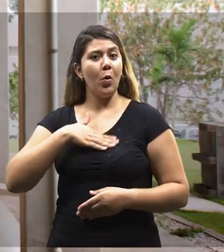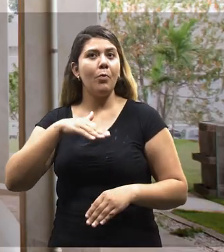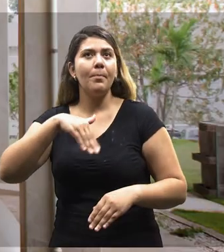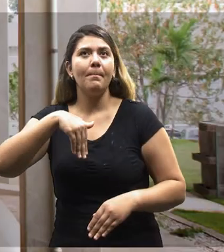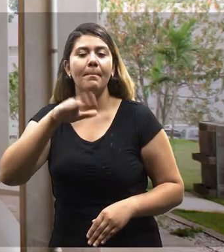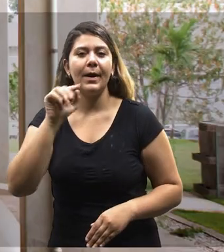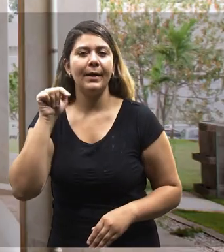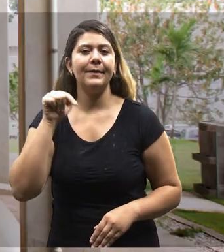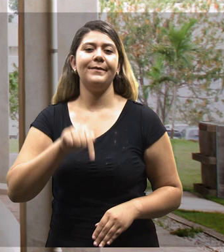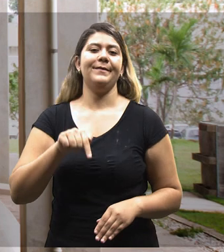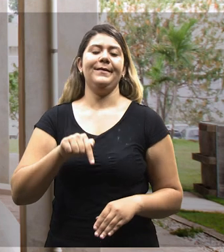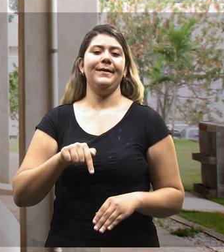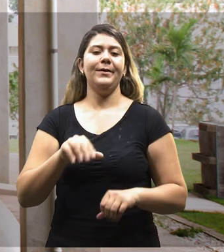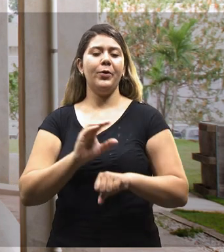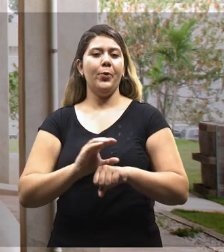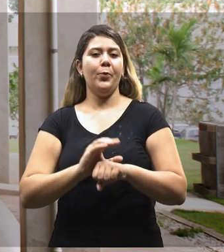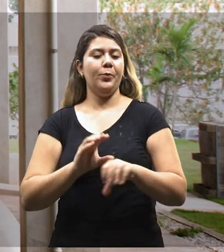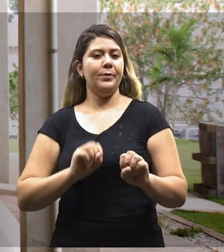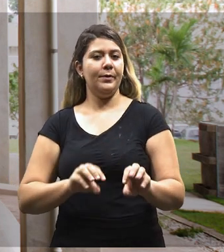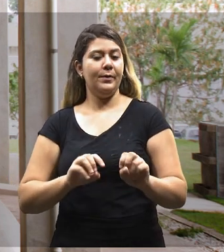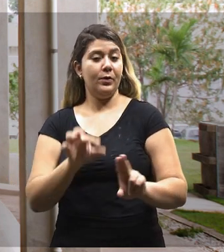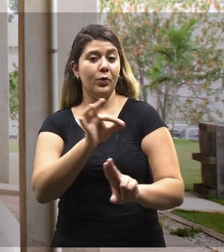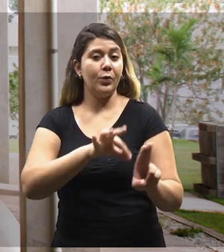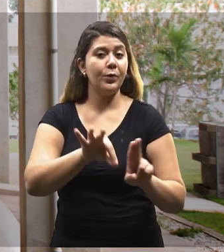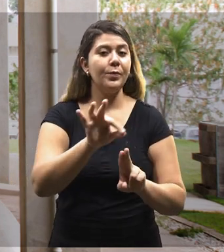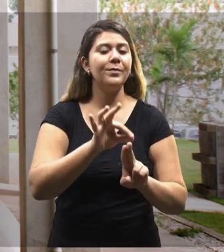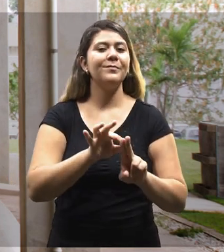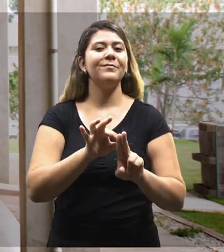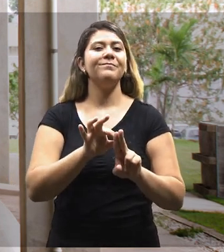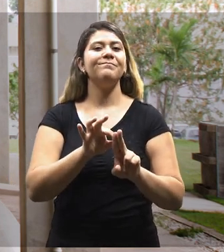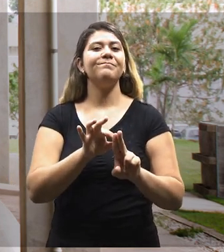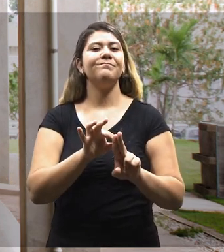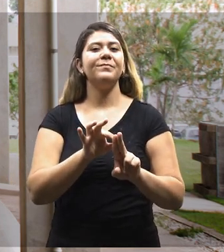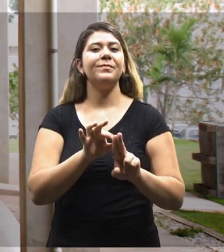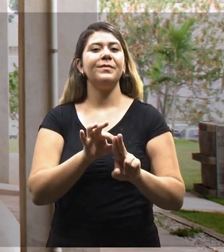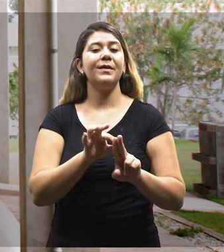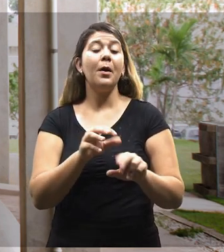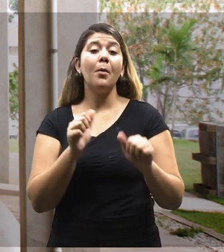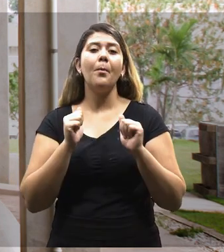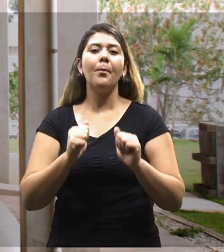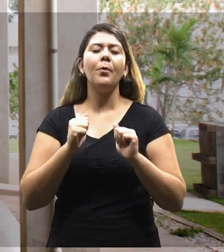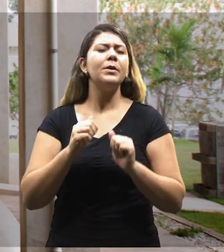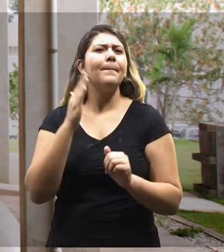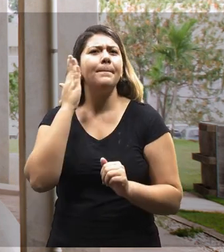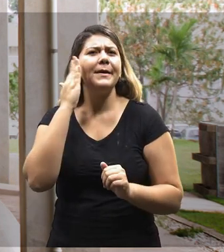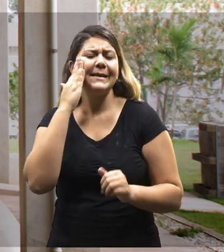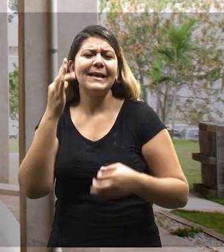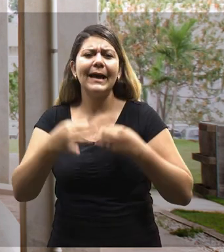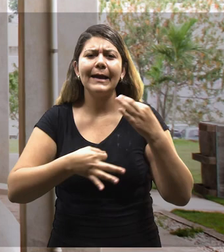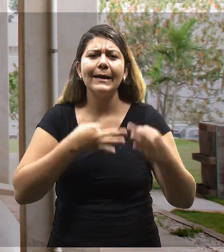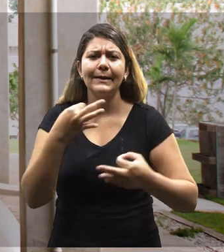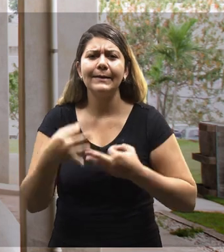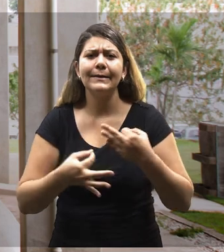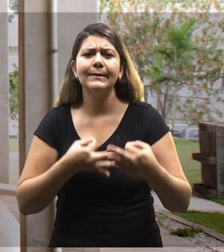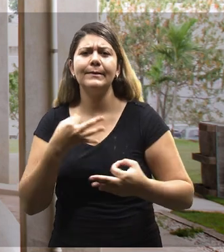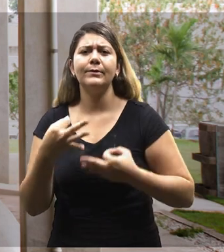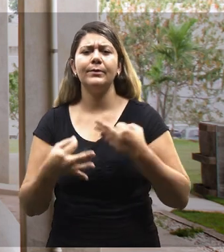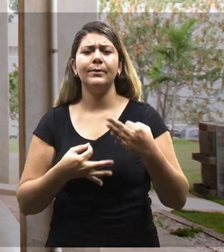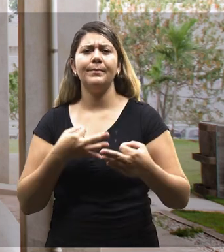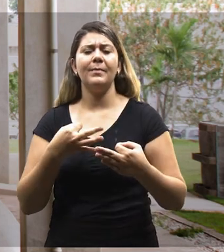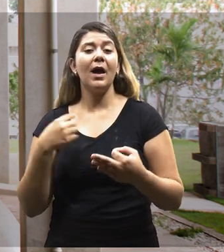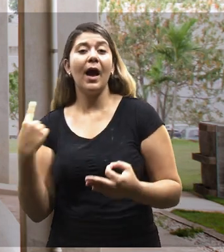gosto aqui na licenciatura da UFSCar é essa possibilidade da gente pensar criticamente